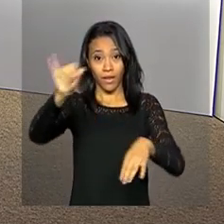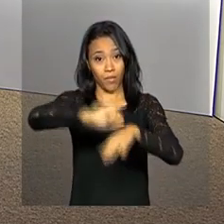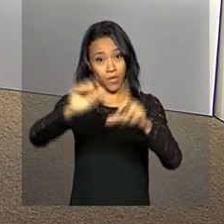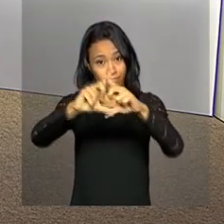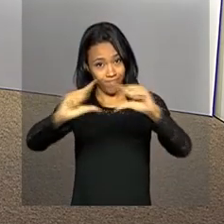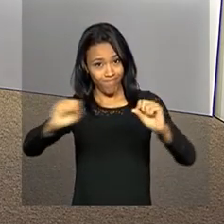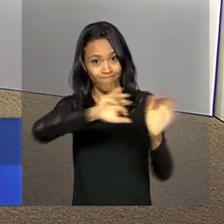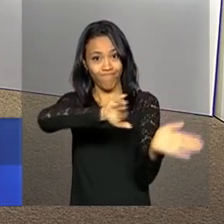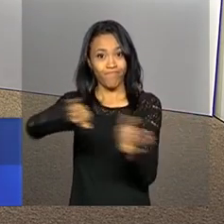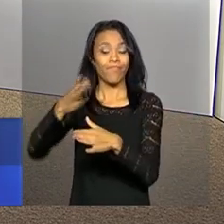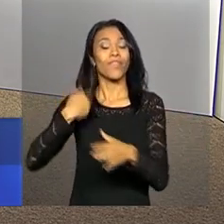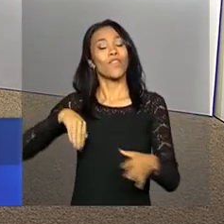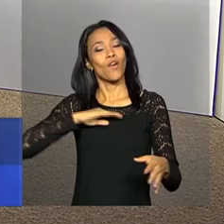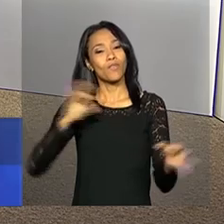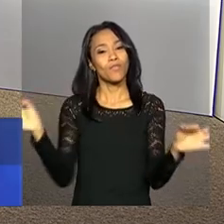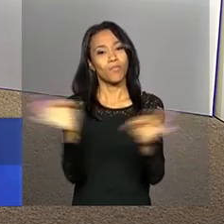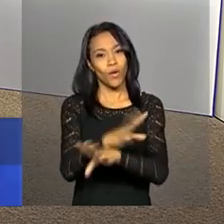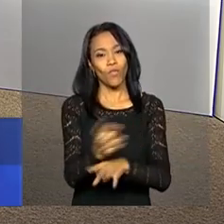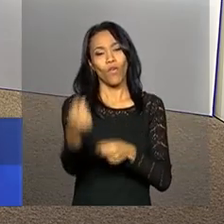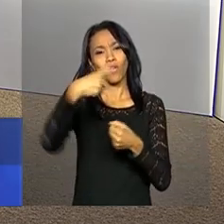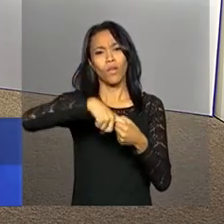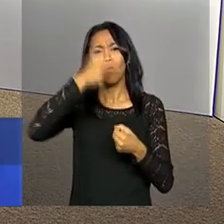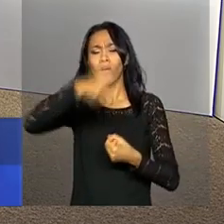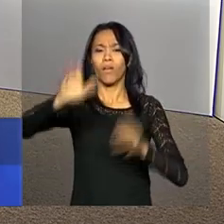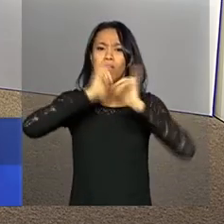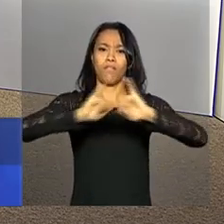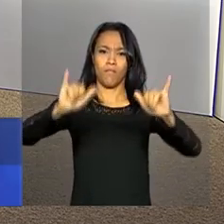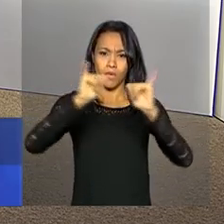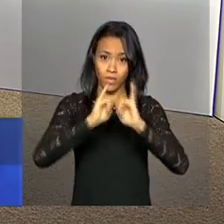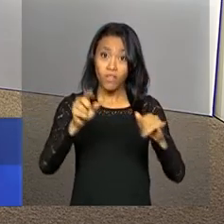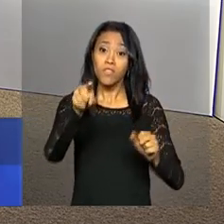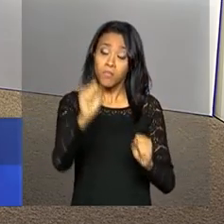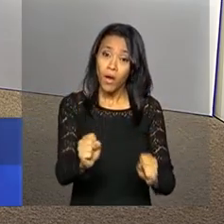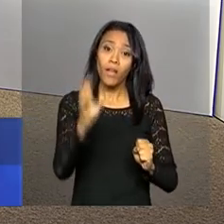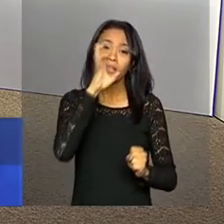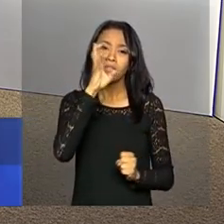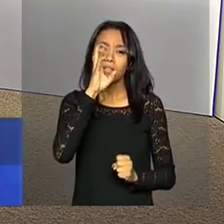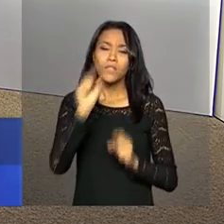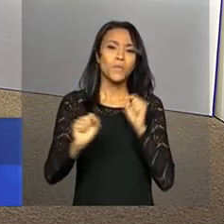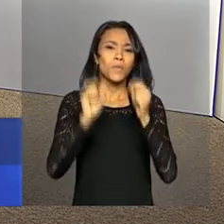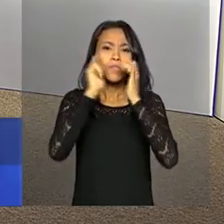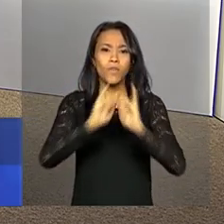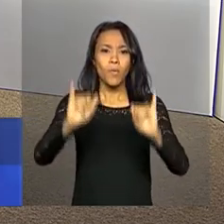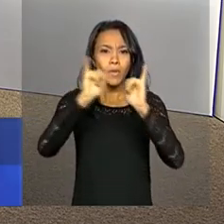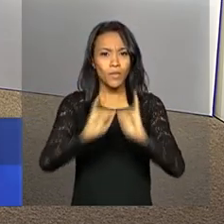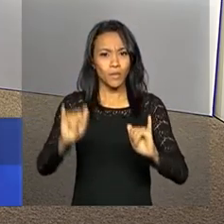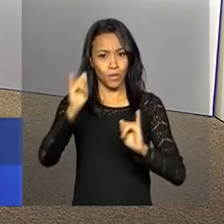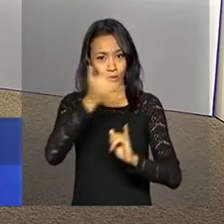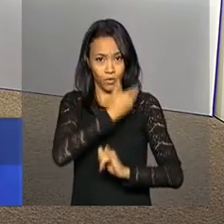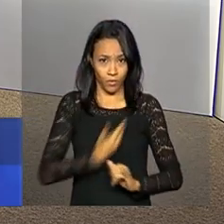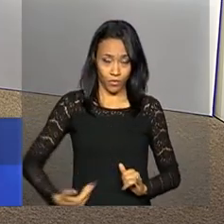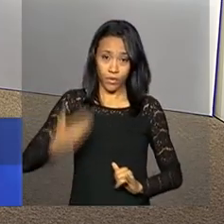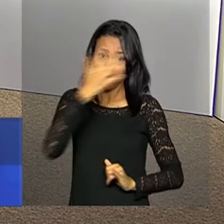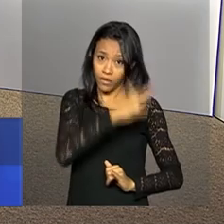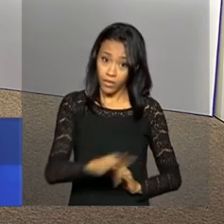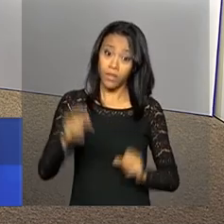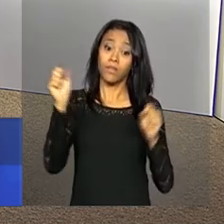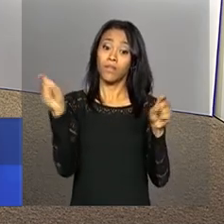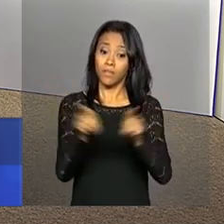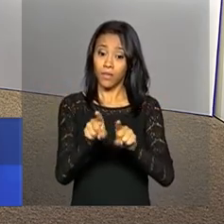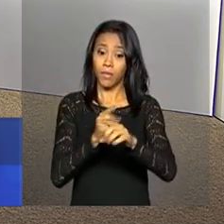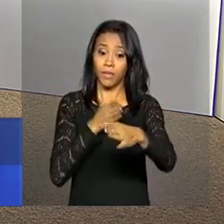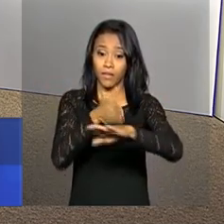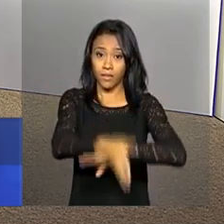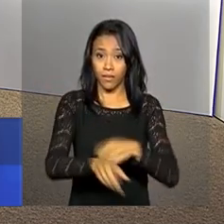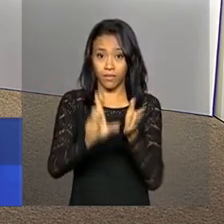ficamos por aqui, voltamos a qualquer momento com outras informações. Acompanhe as notícias do governo federal também em nossas redes